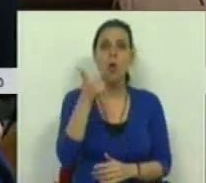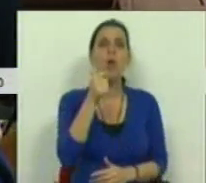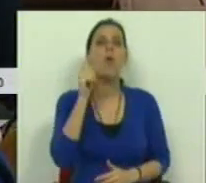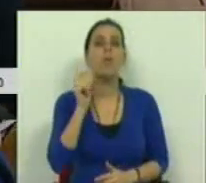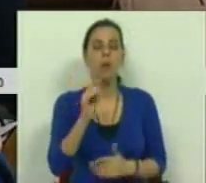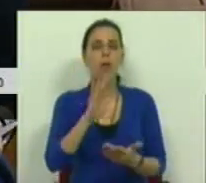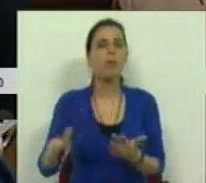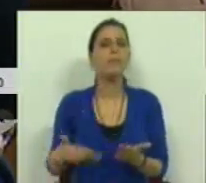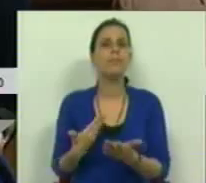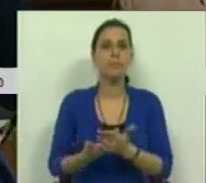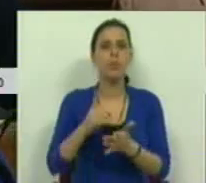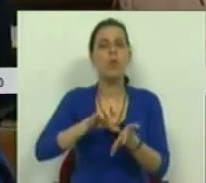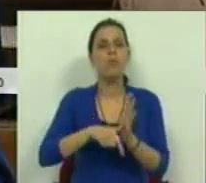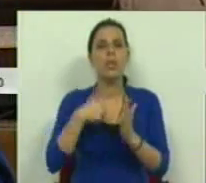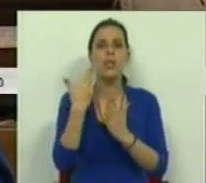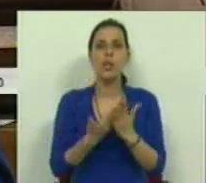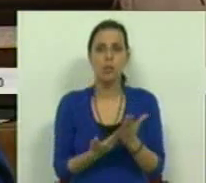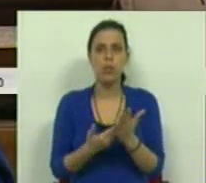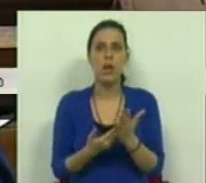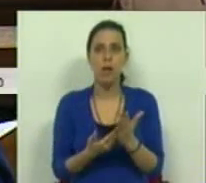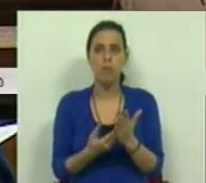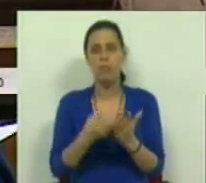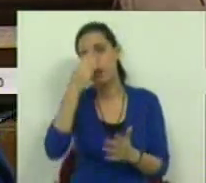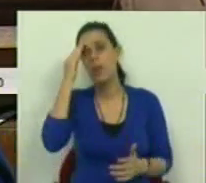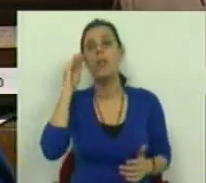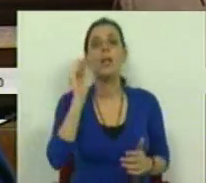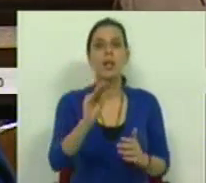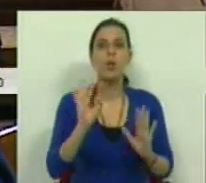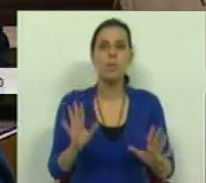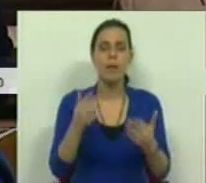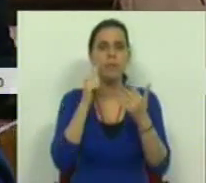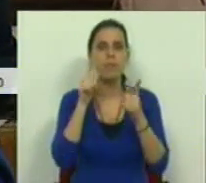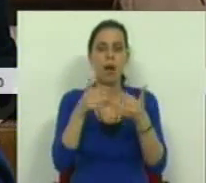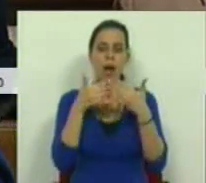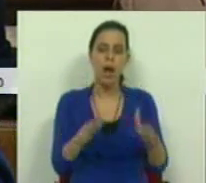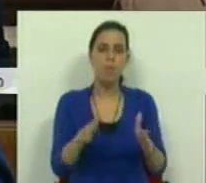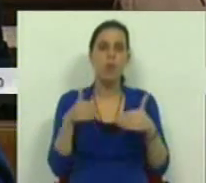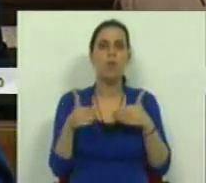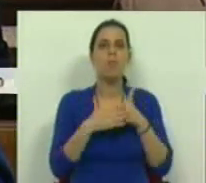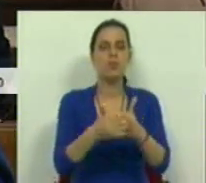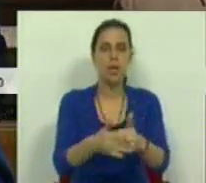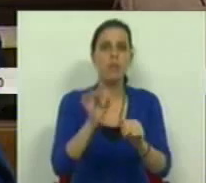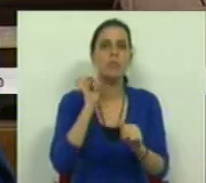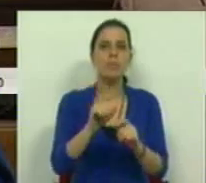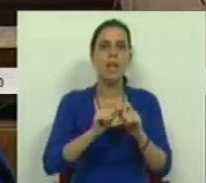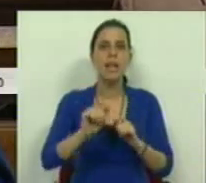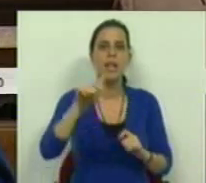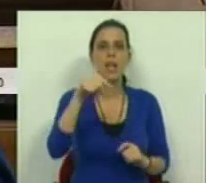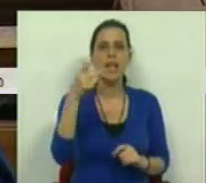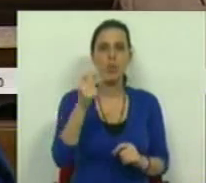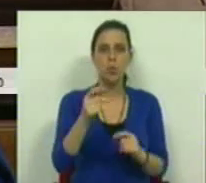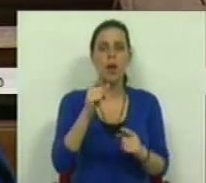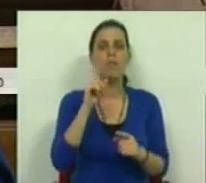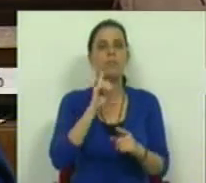Bloco de Esquerda apresenta aqui um projeto de resolução que recomenda a reabertura do processo de classificação da linha do Tua